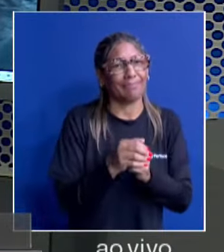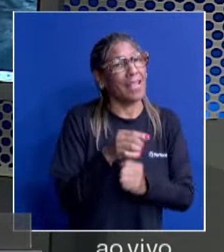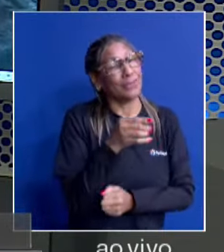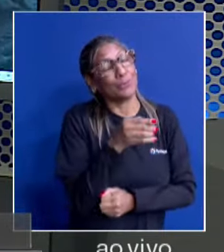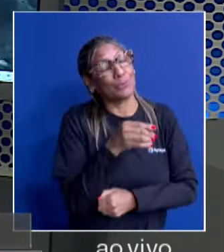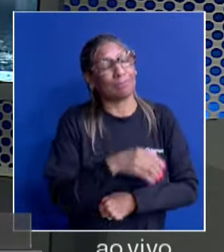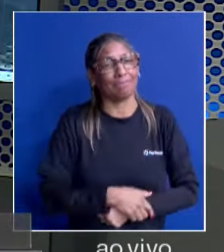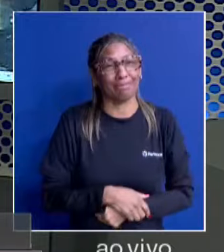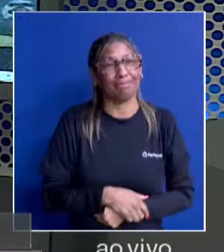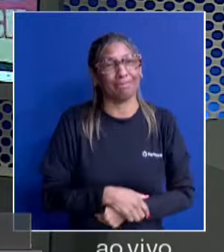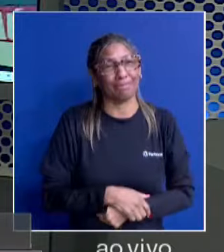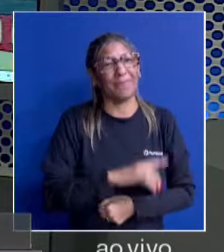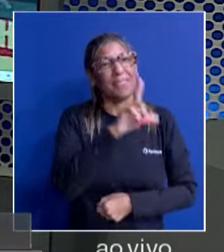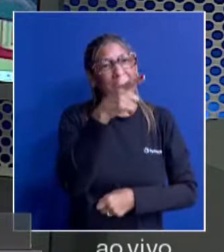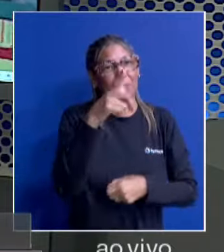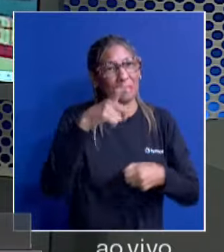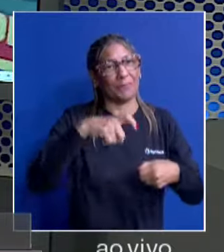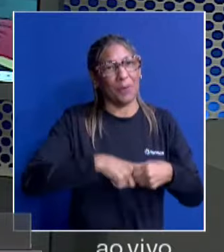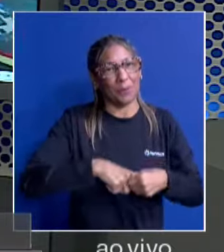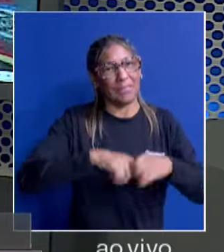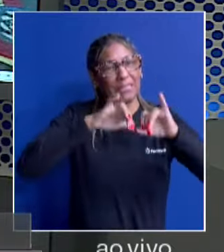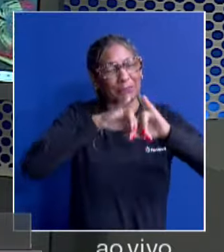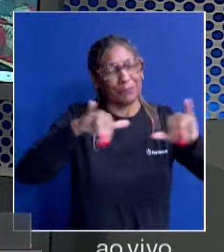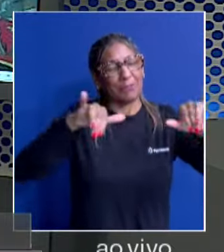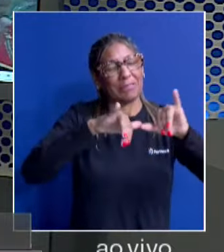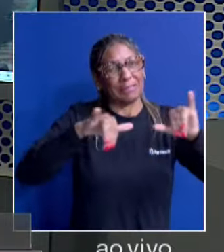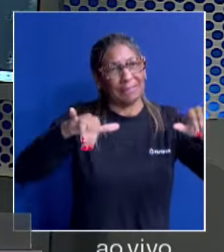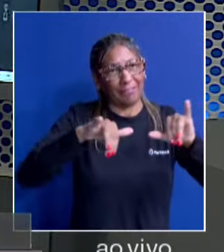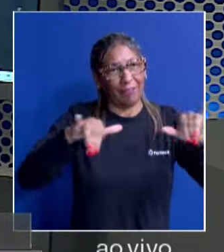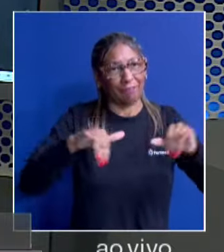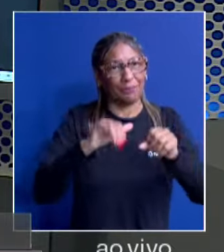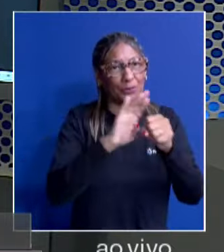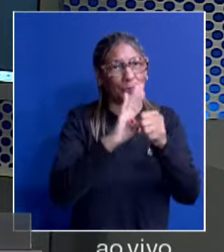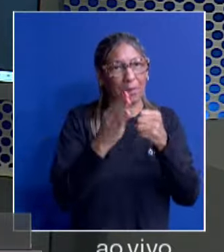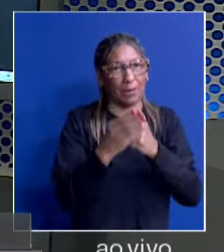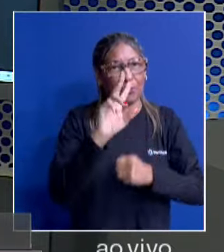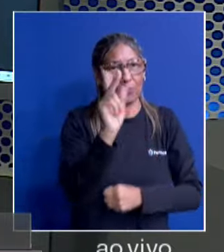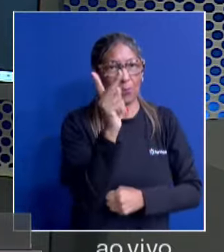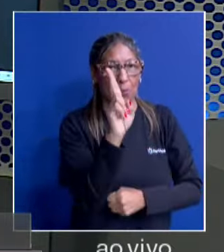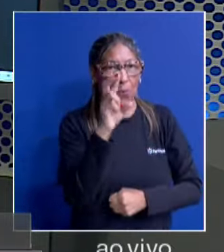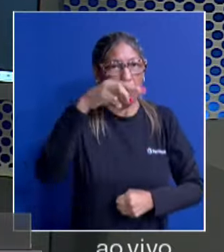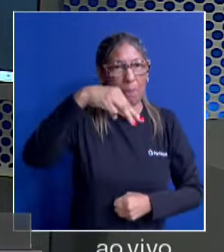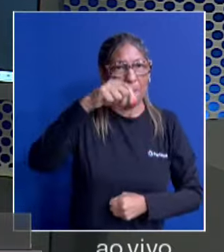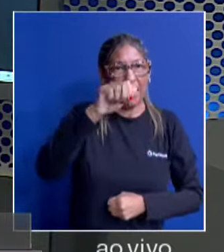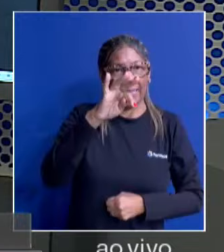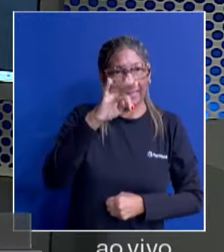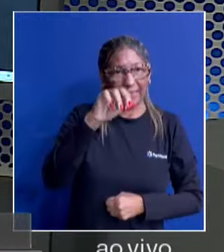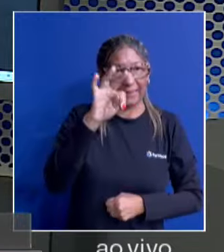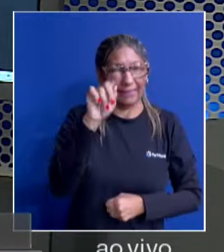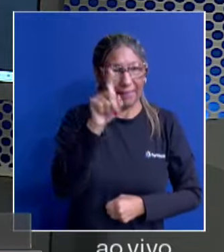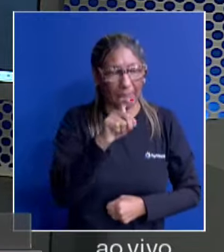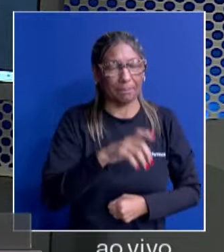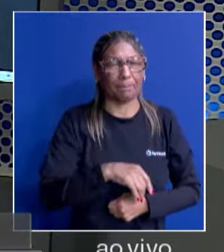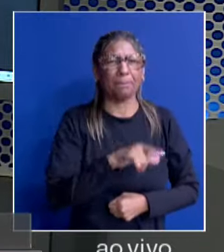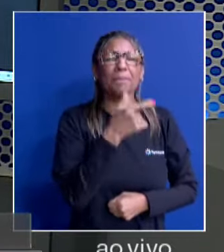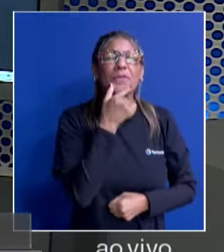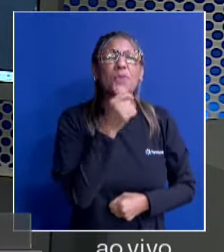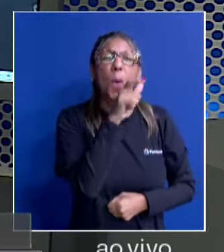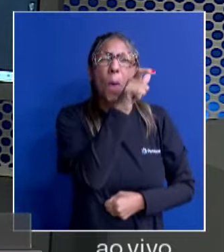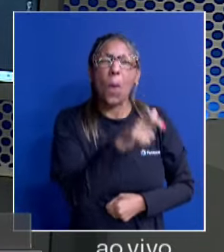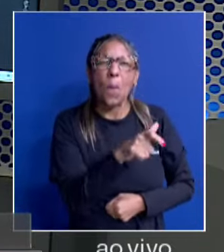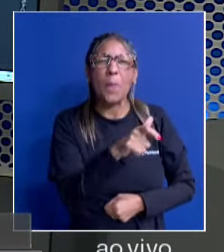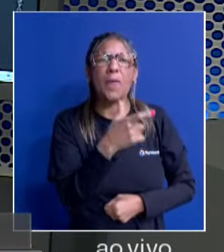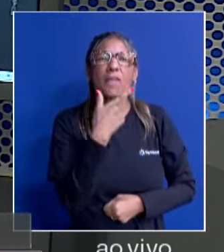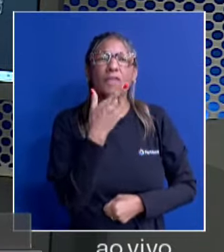isso. Daqui a pouquinho a gente volta com mais informações aqui do bairro, o Maicá. É, o que disse o empresário Porto